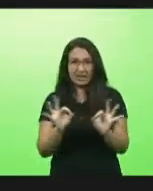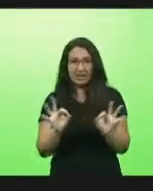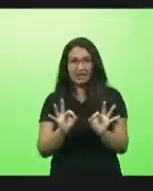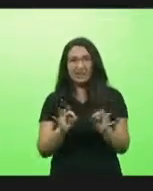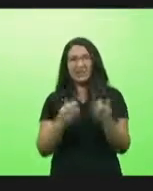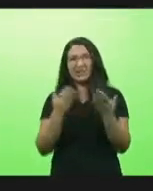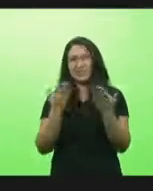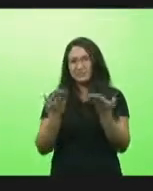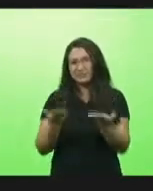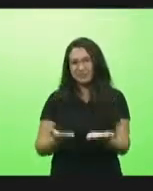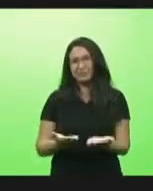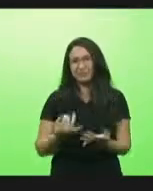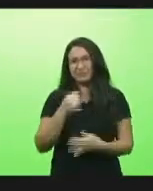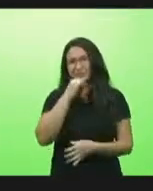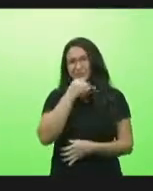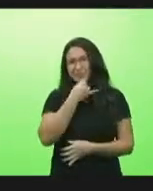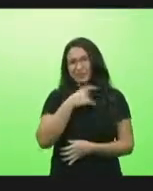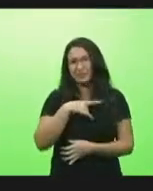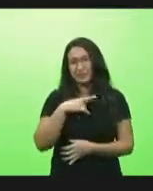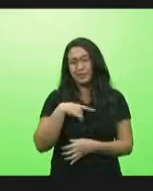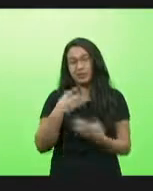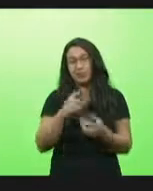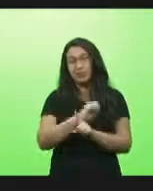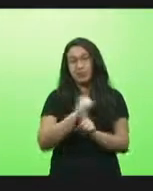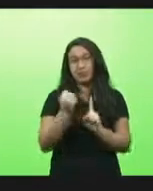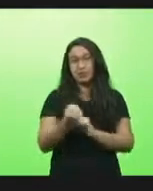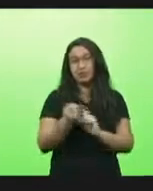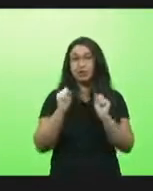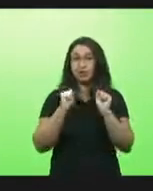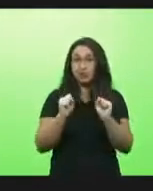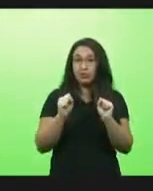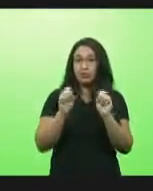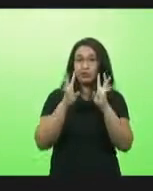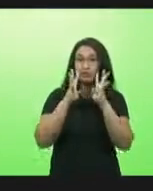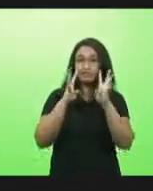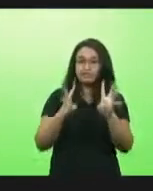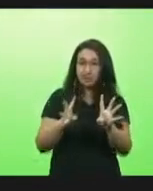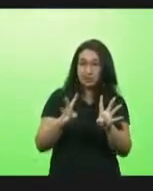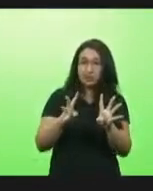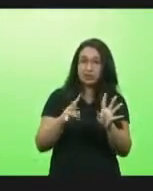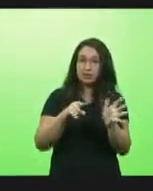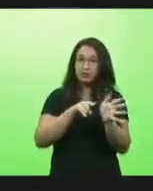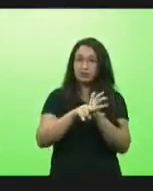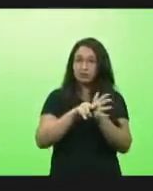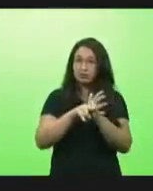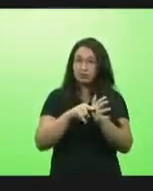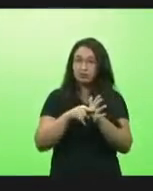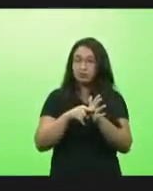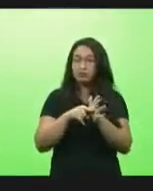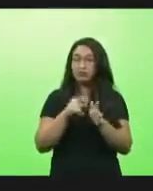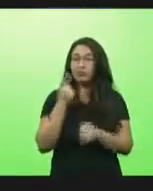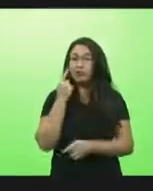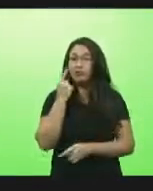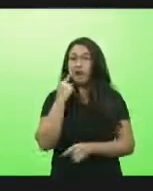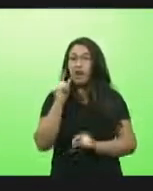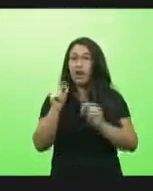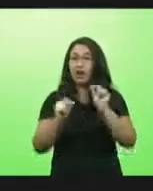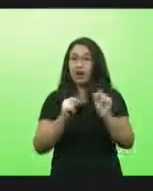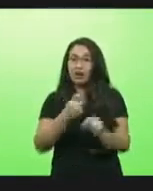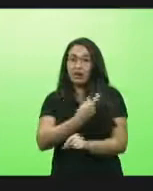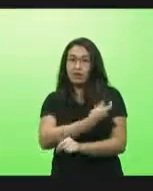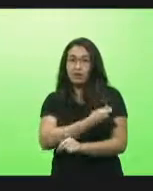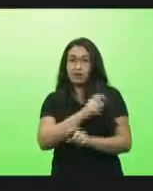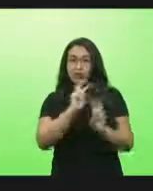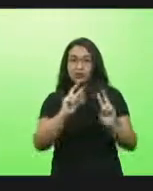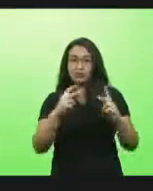também poderá participar dessa fiscalização onde estará lá o nome dos vacinados num portal com acesso via internet